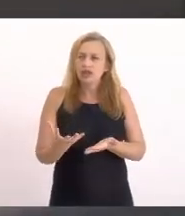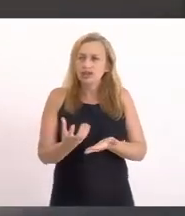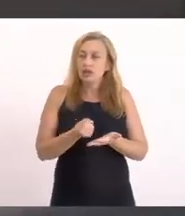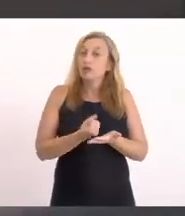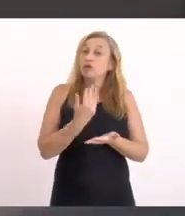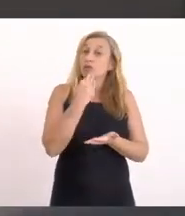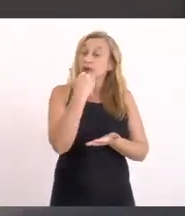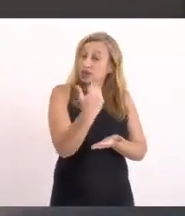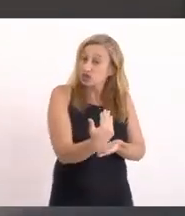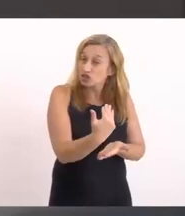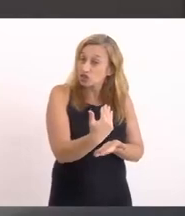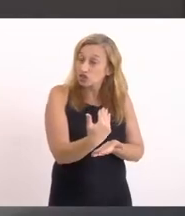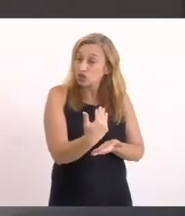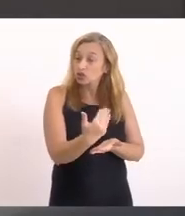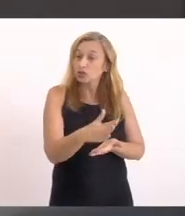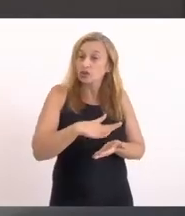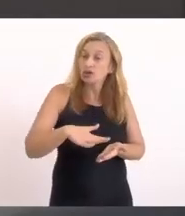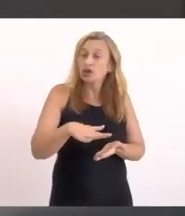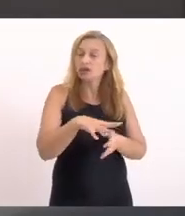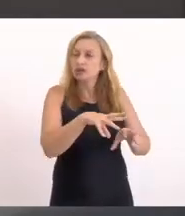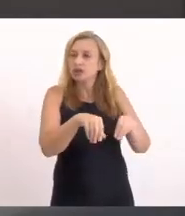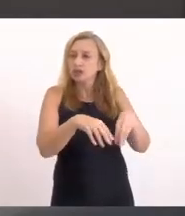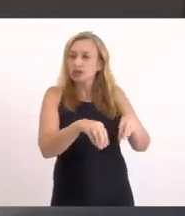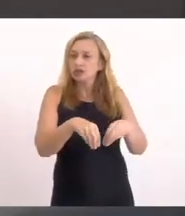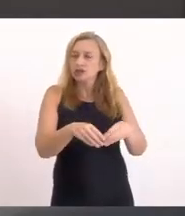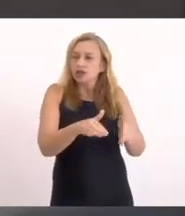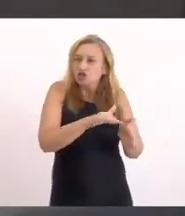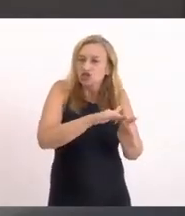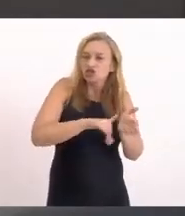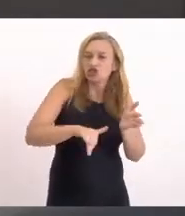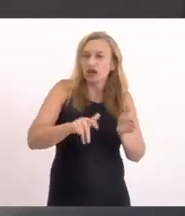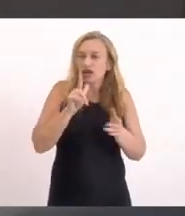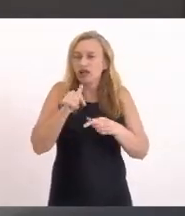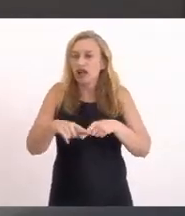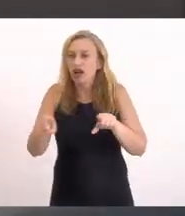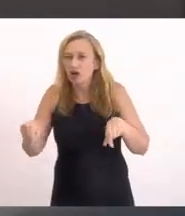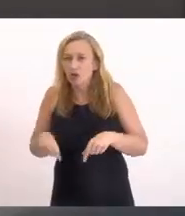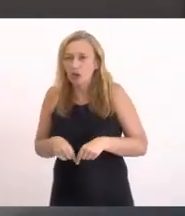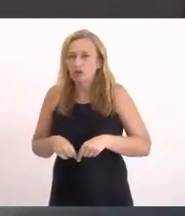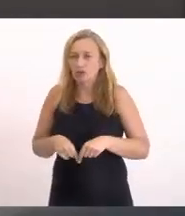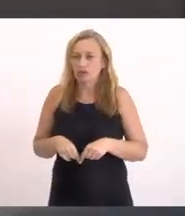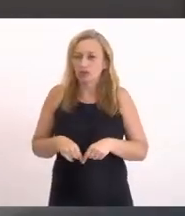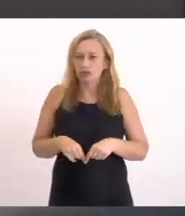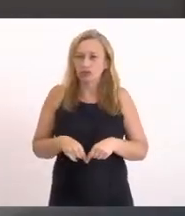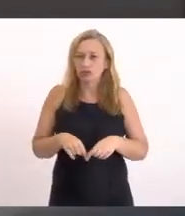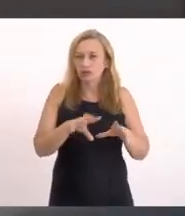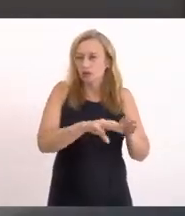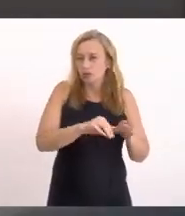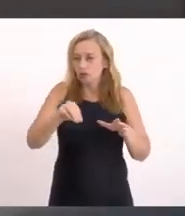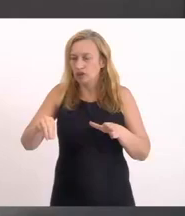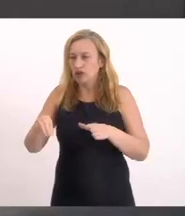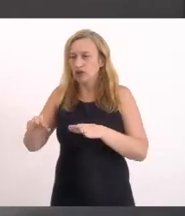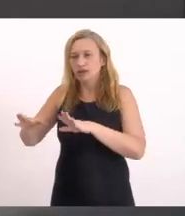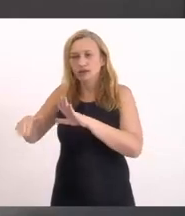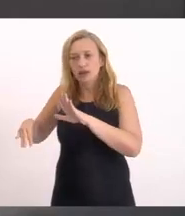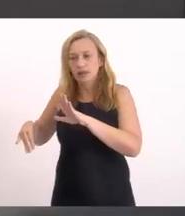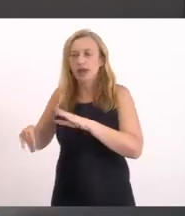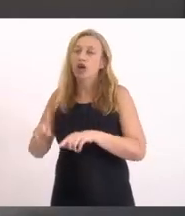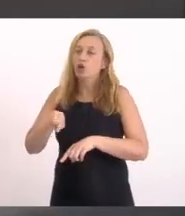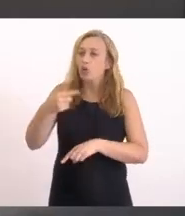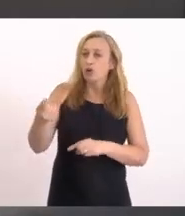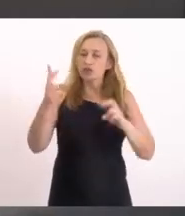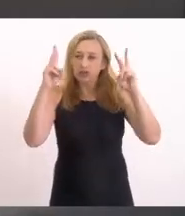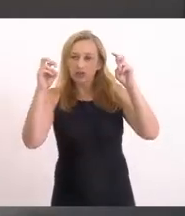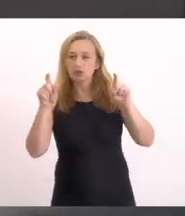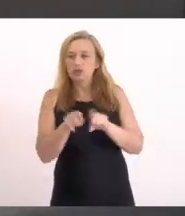O EIRIMA Daquela areia Que foi retirada Da lagoa Para colocar na praia Uma outra questão Que